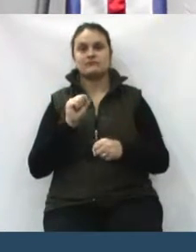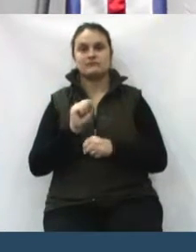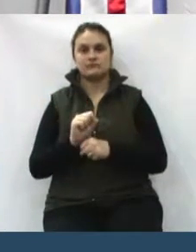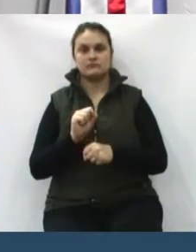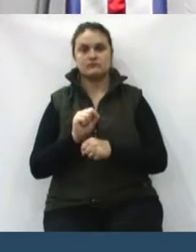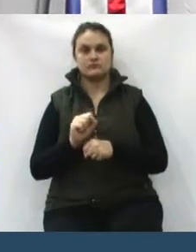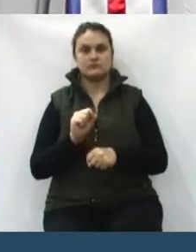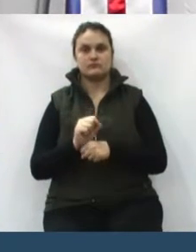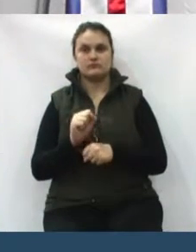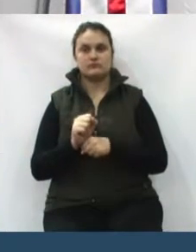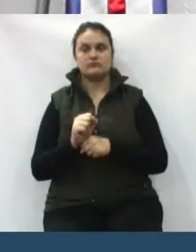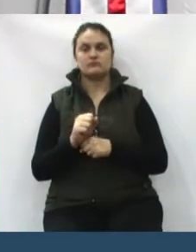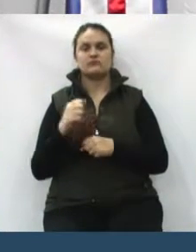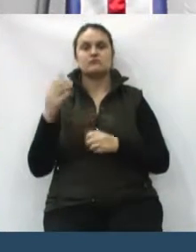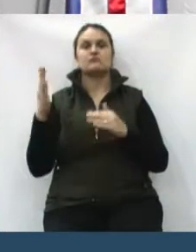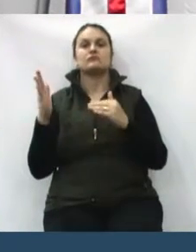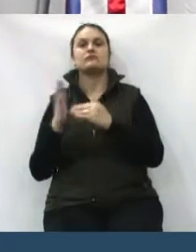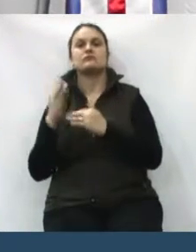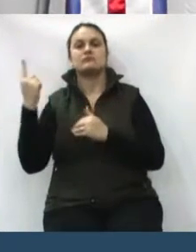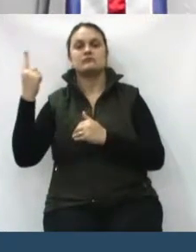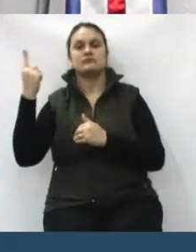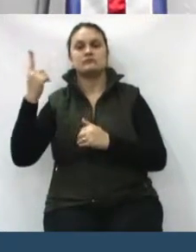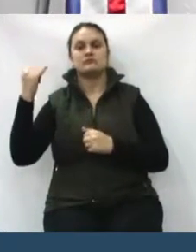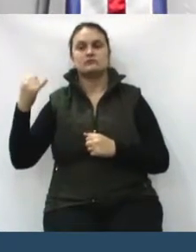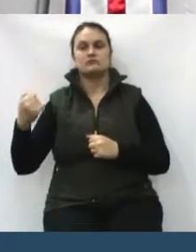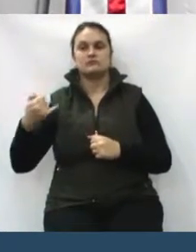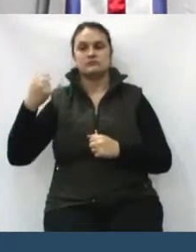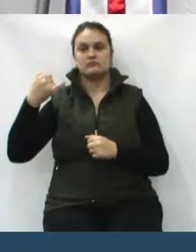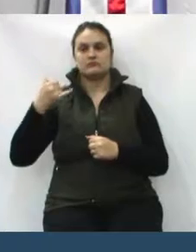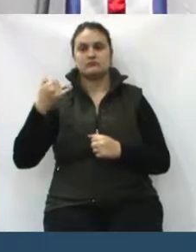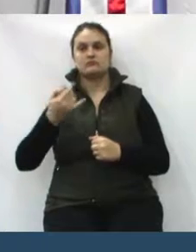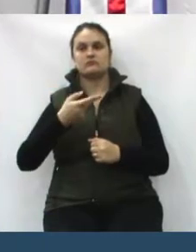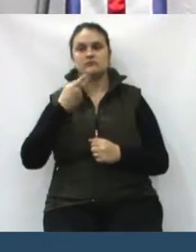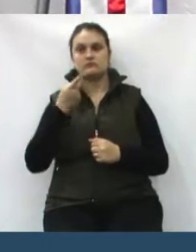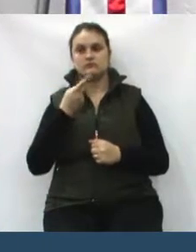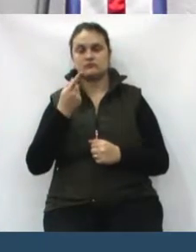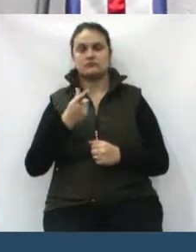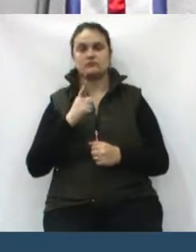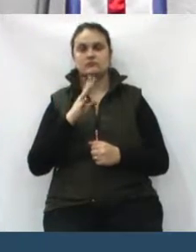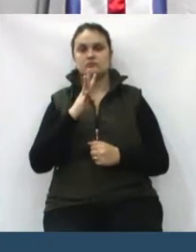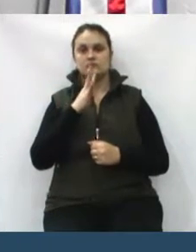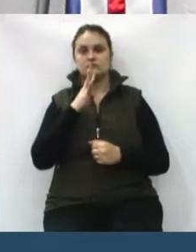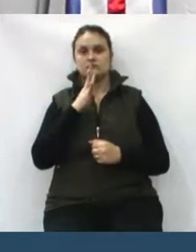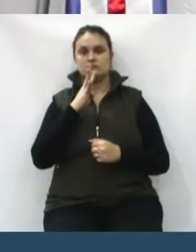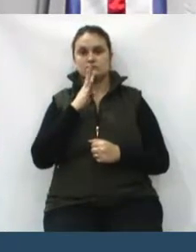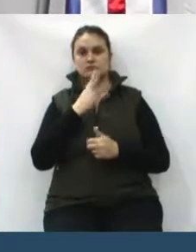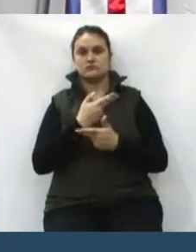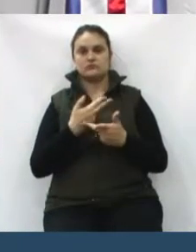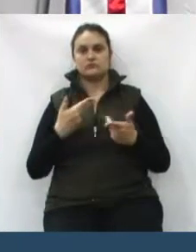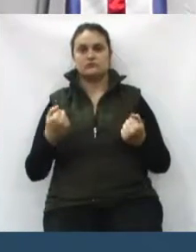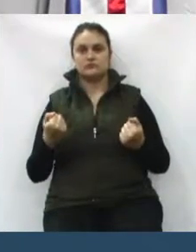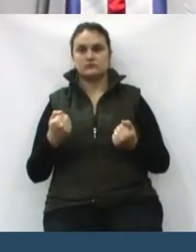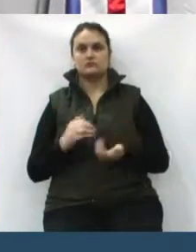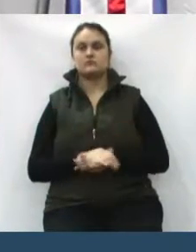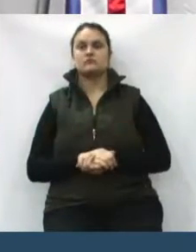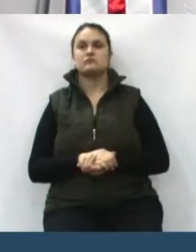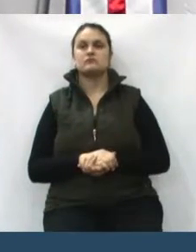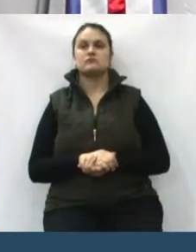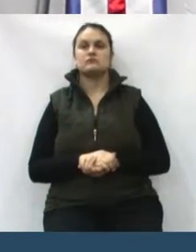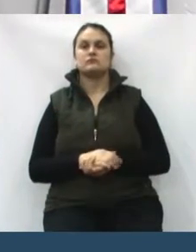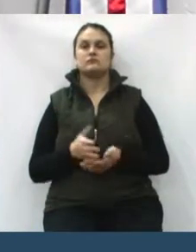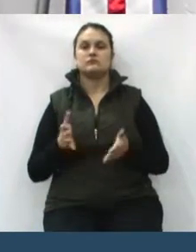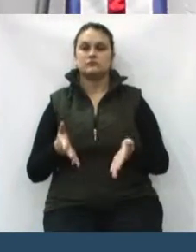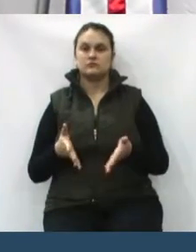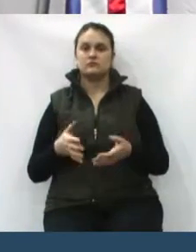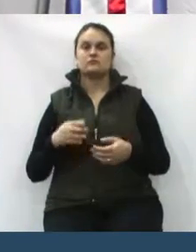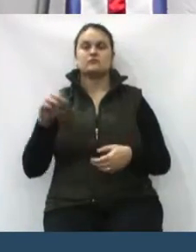o 1º de janeiro para dizer que está tomando conhecimento das situações. Temos a